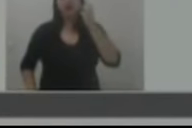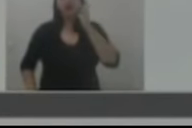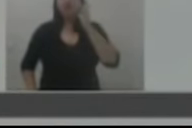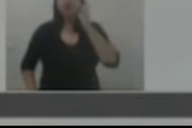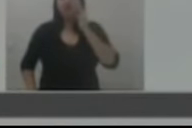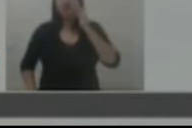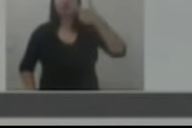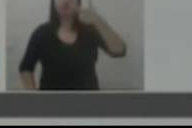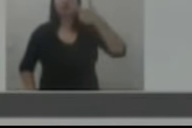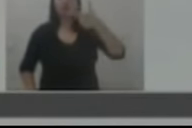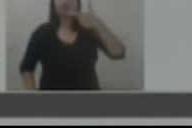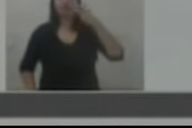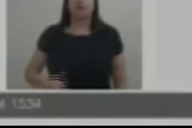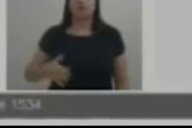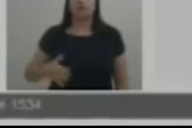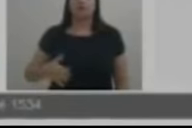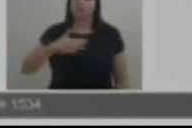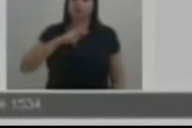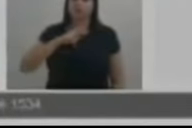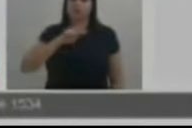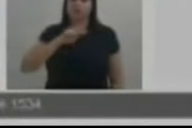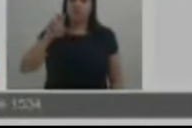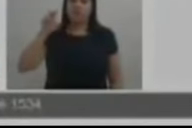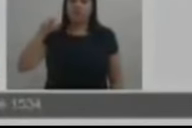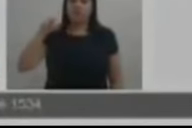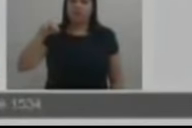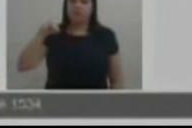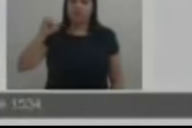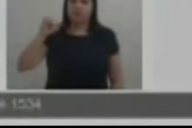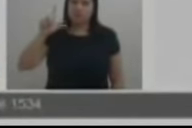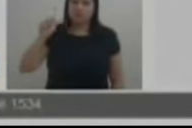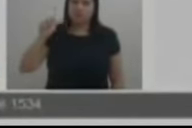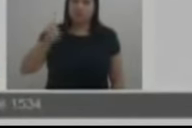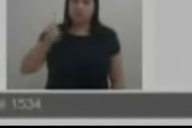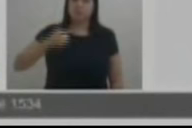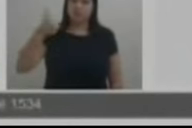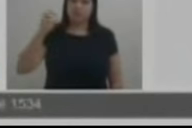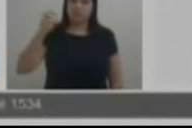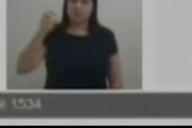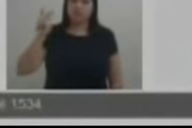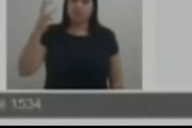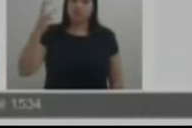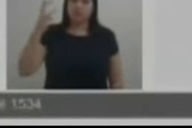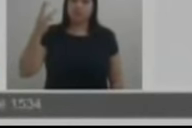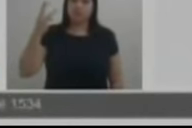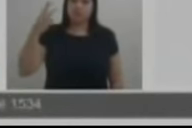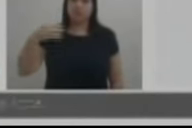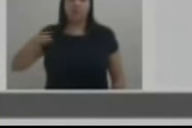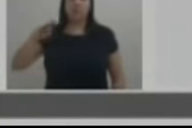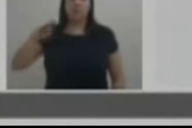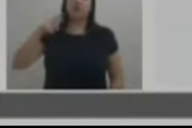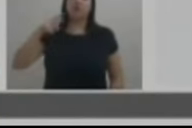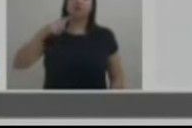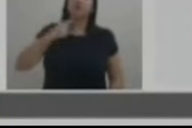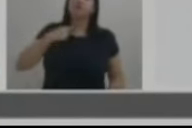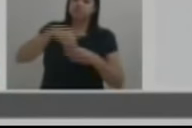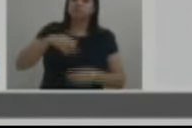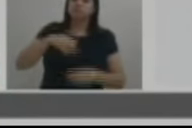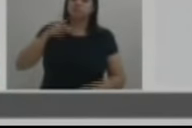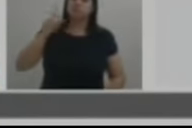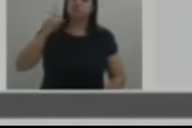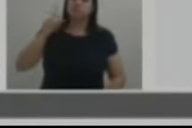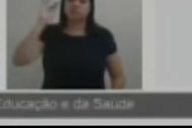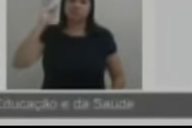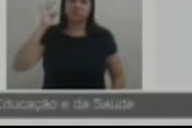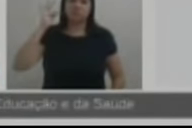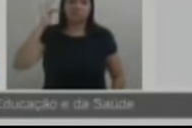Mauro Mendes, 25. Meu nome é Elenilza Pereira. Meu número é 15h34. Sou candidata a deputada